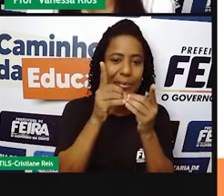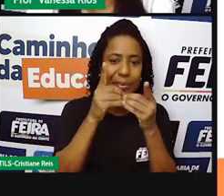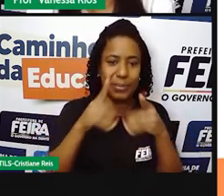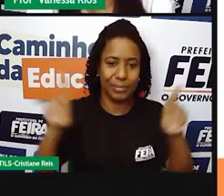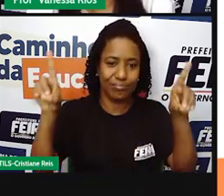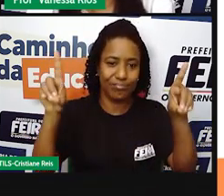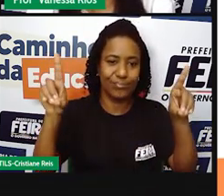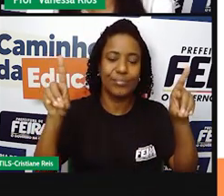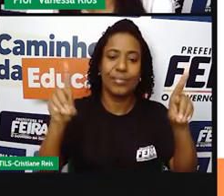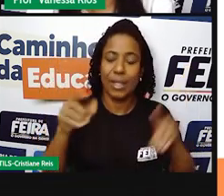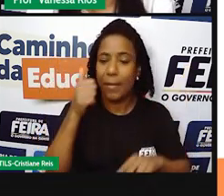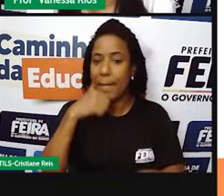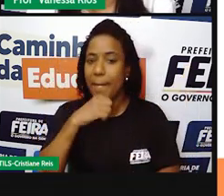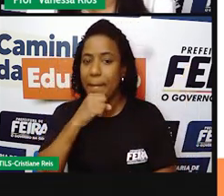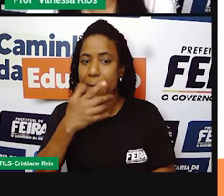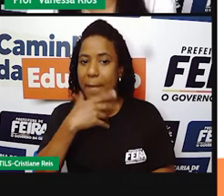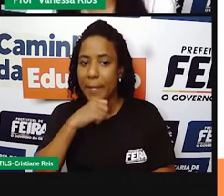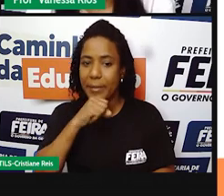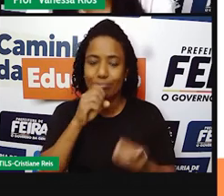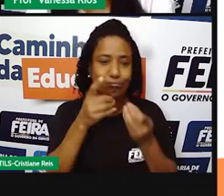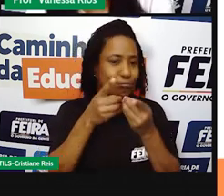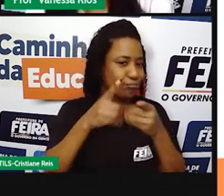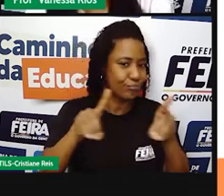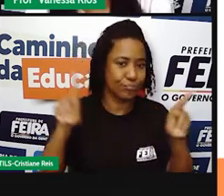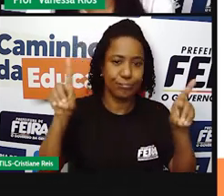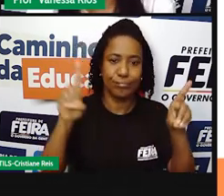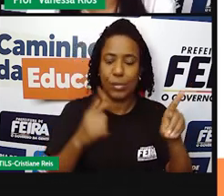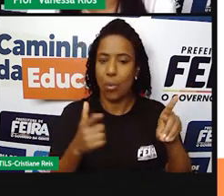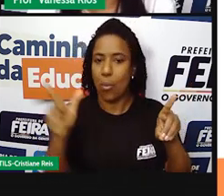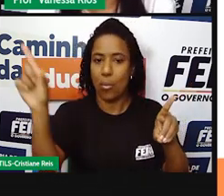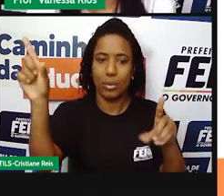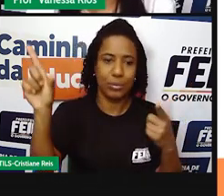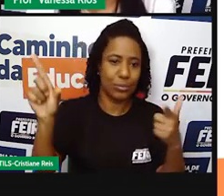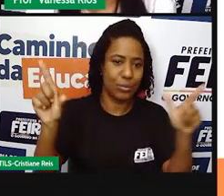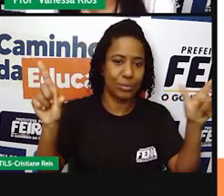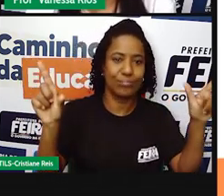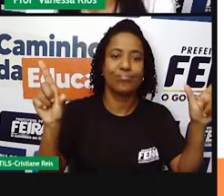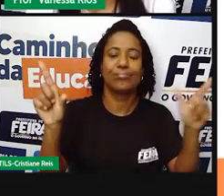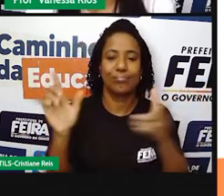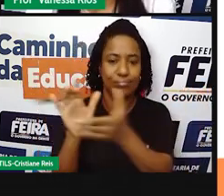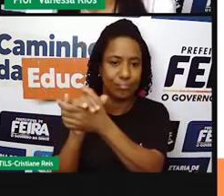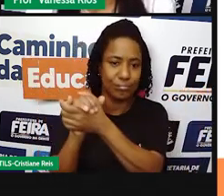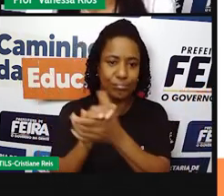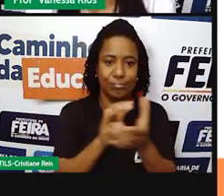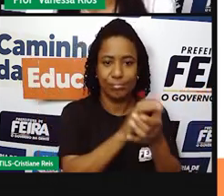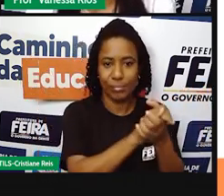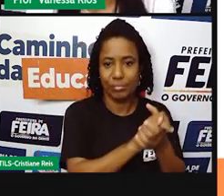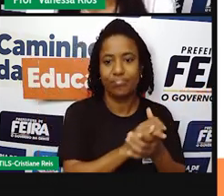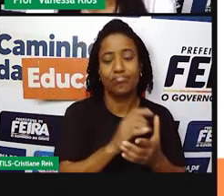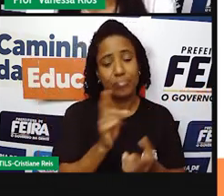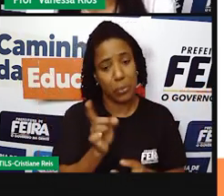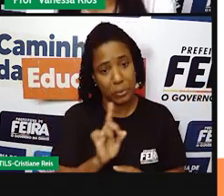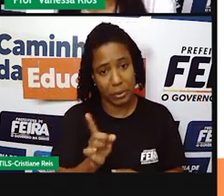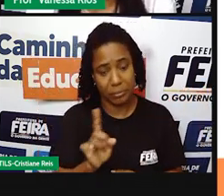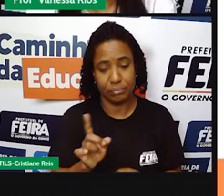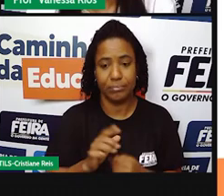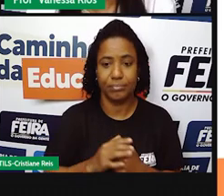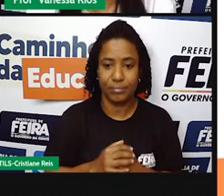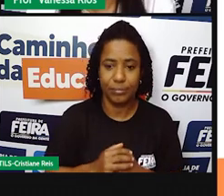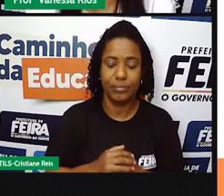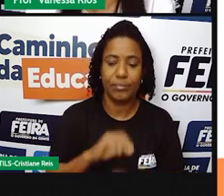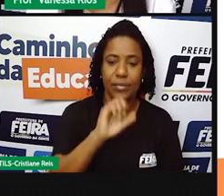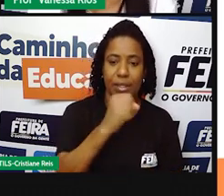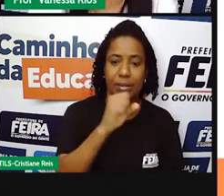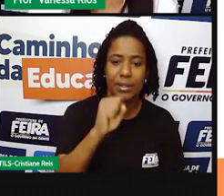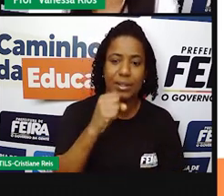moram ali na mesma casa. Aí já formaram outras famílias ou não. 881 mil lares têm homens